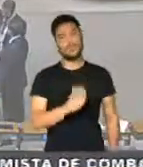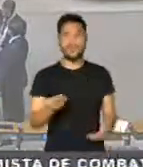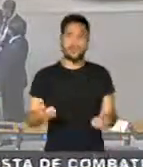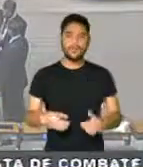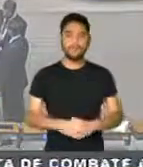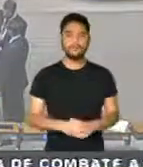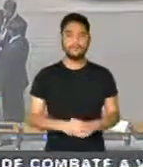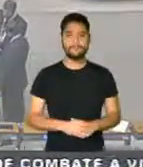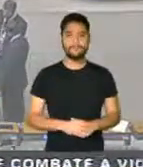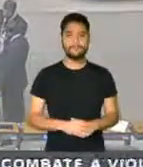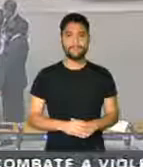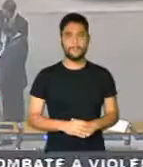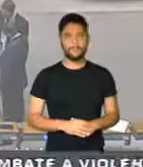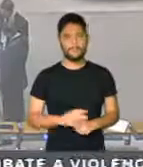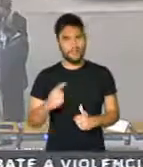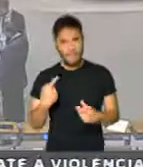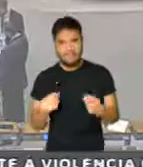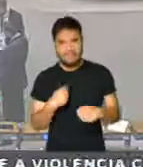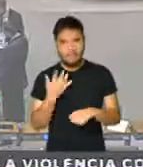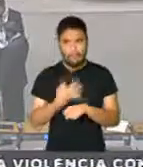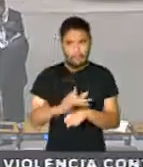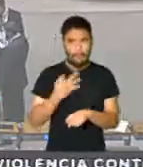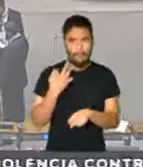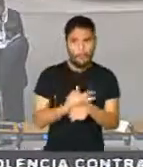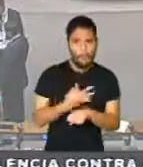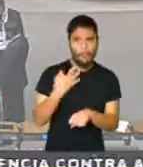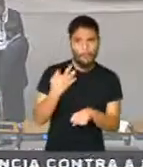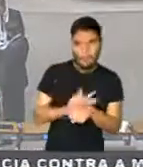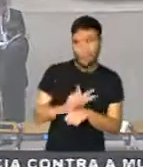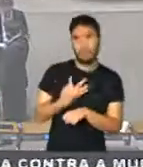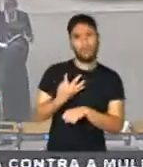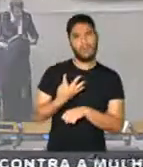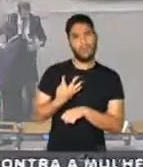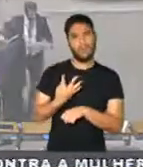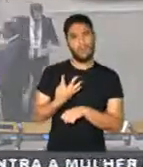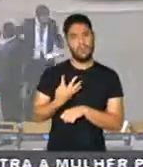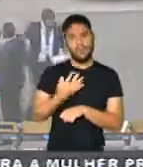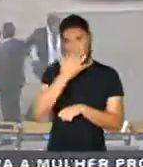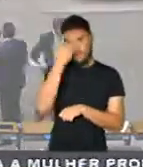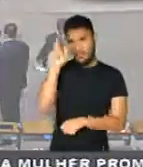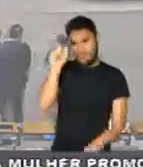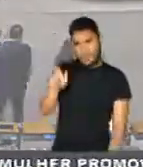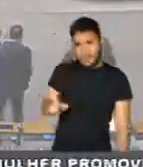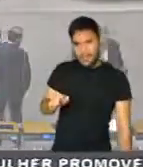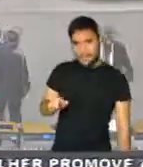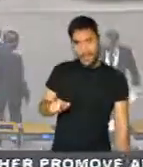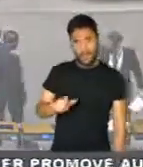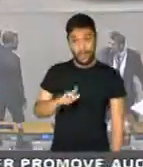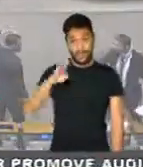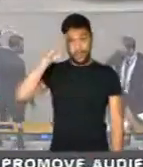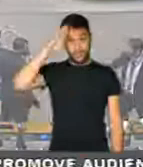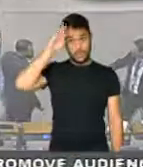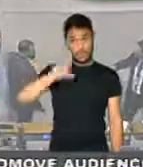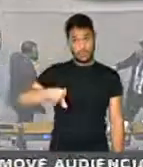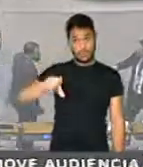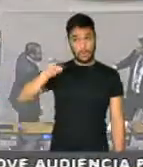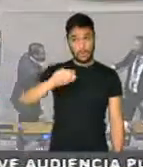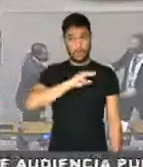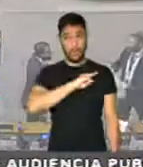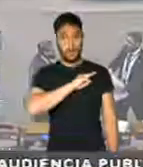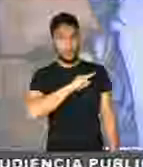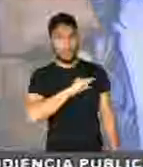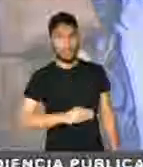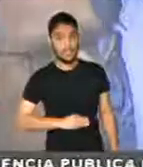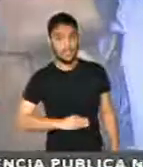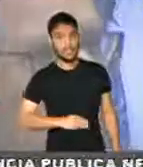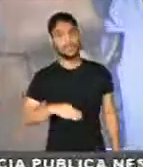quando nós temos que suportar a balbúrdia de alguém nomeado pelo presidente da República para